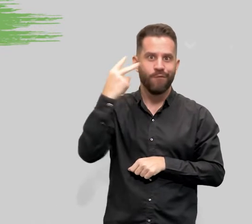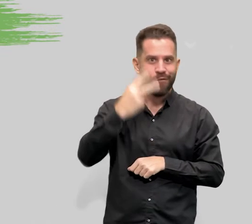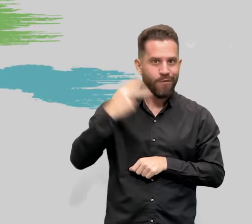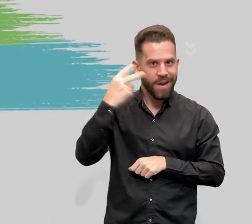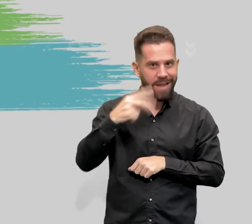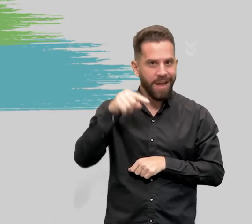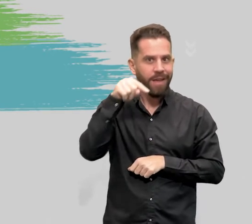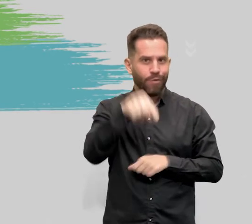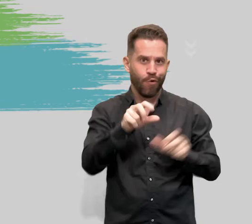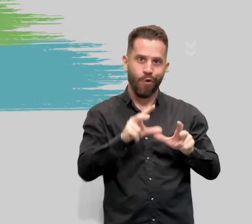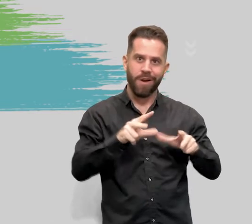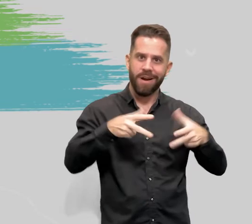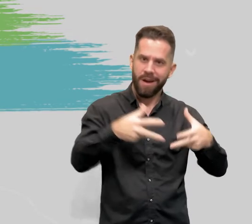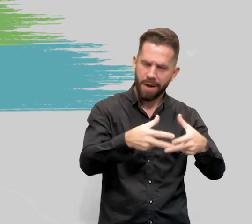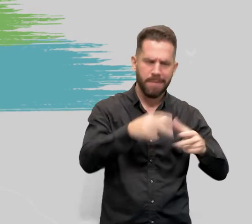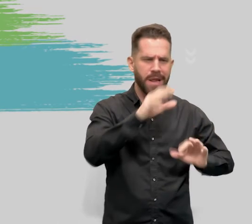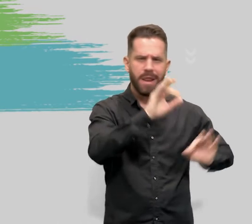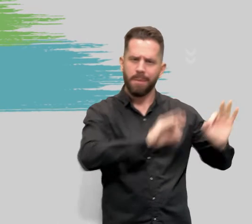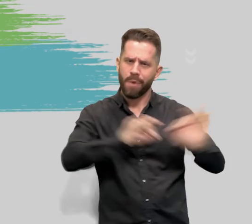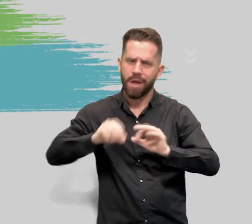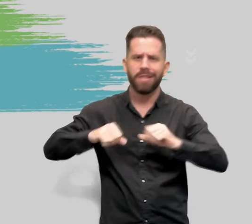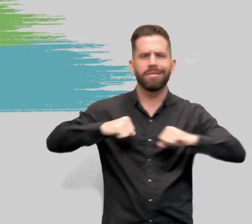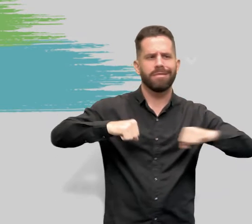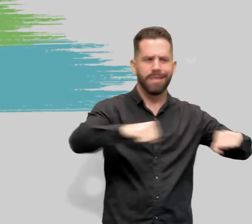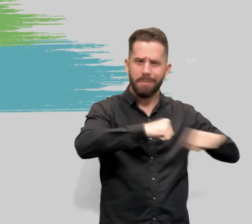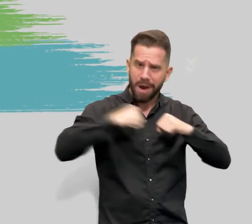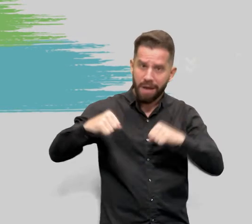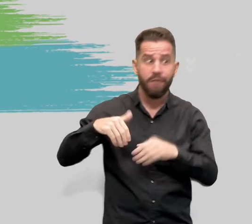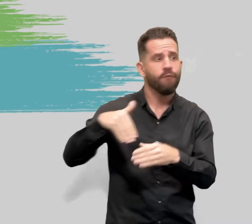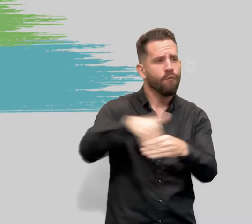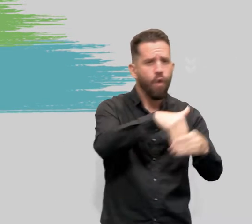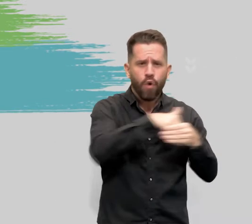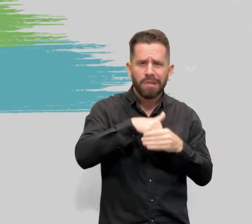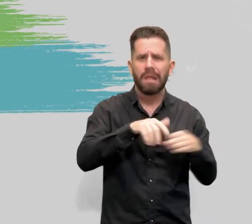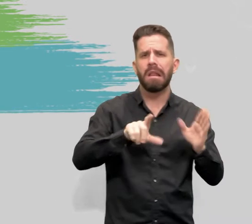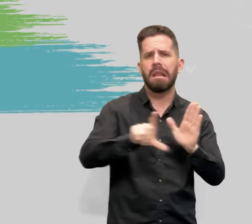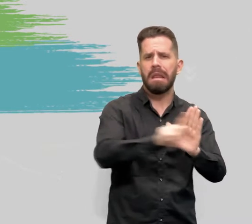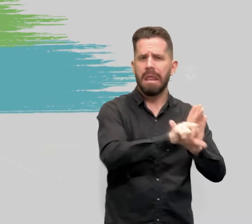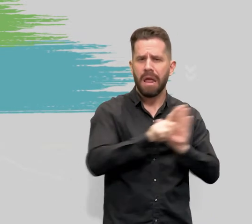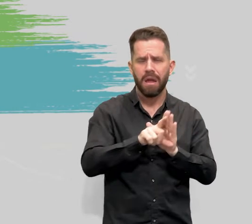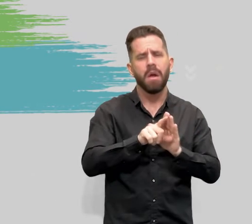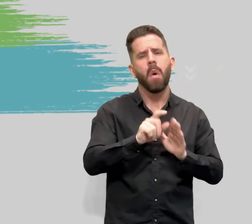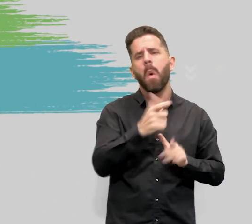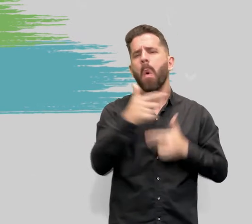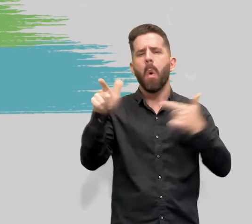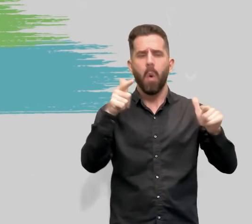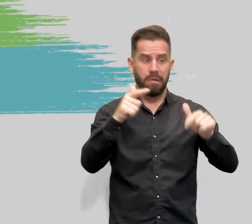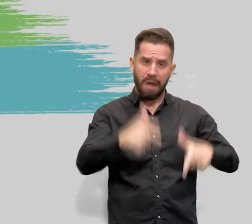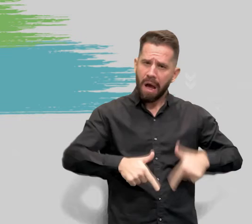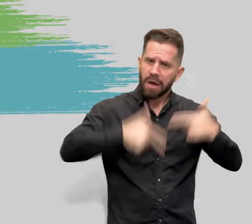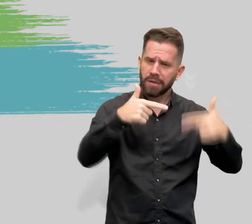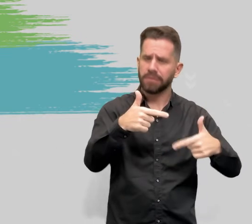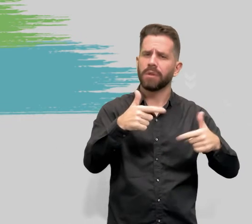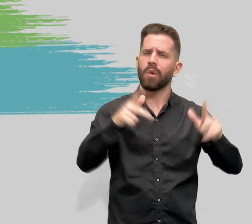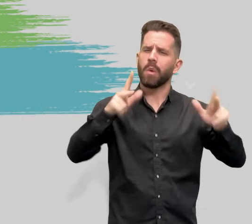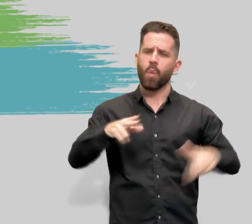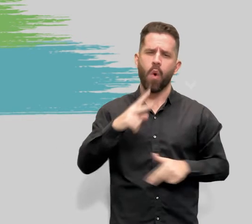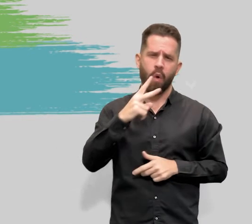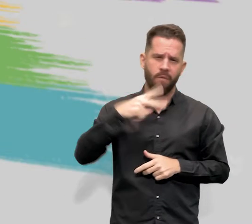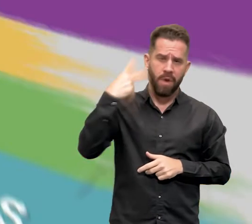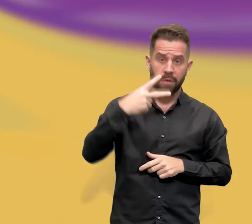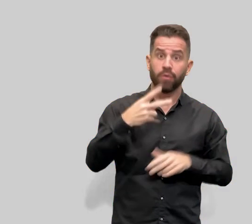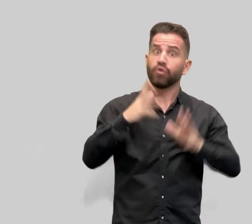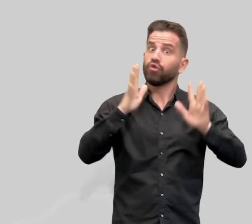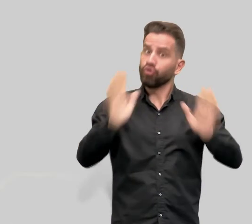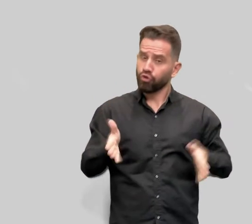vereadores na Câmara, elaborando, debatendo e votando leis e outras ações parlamentares. Eles já passaram